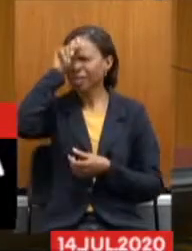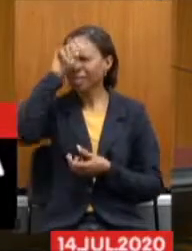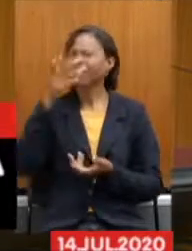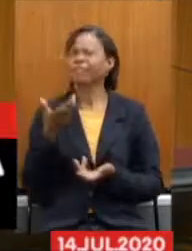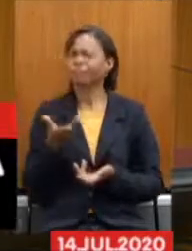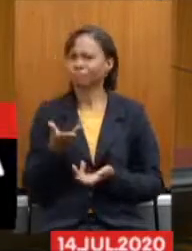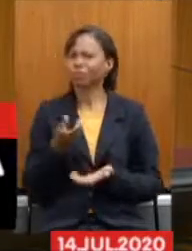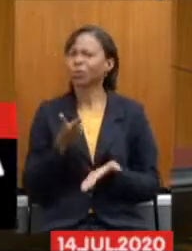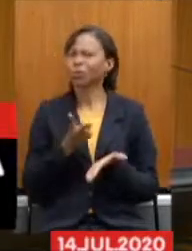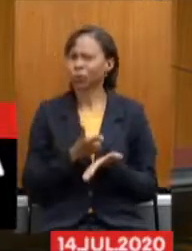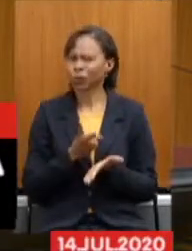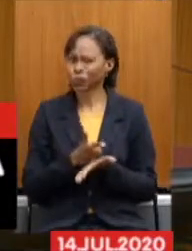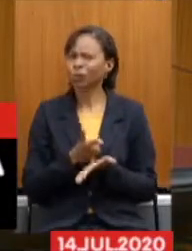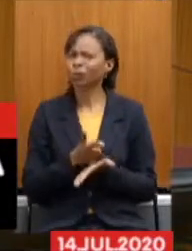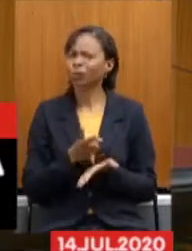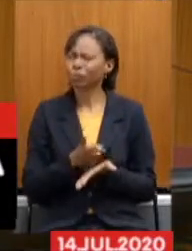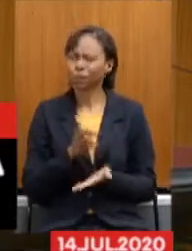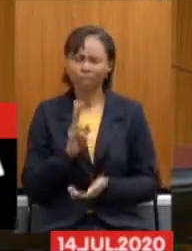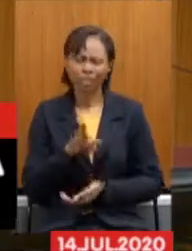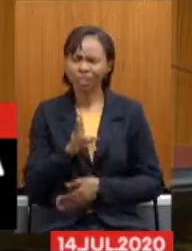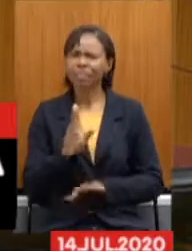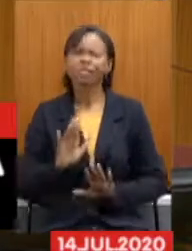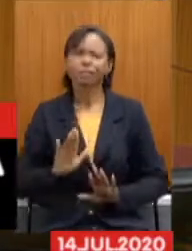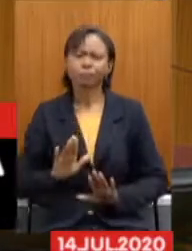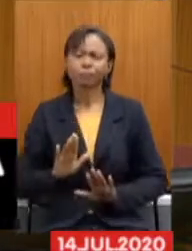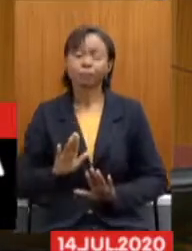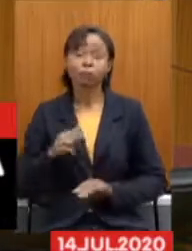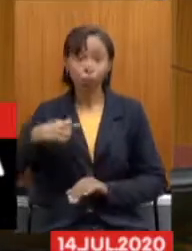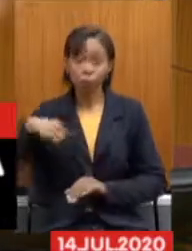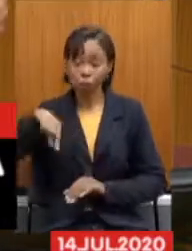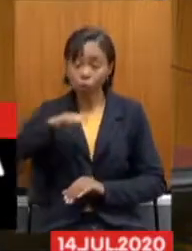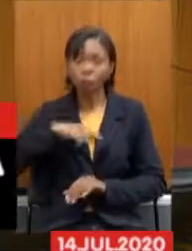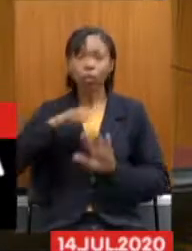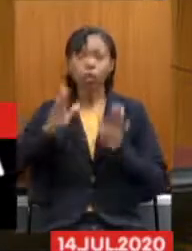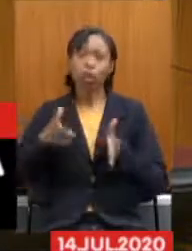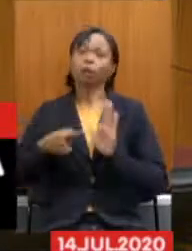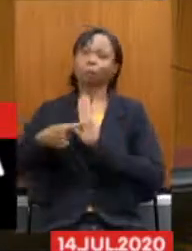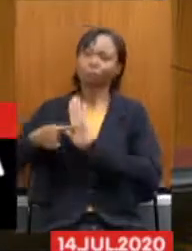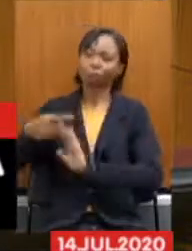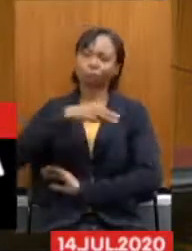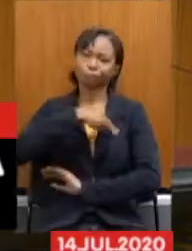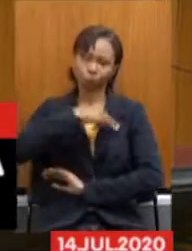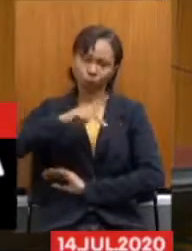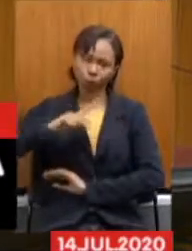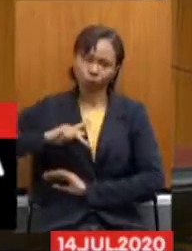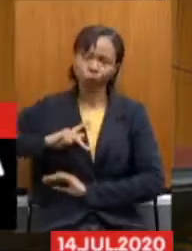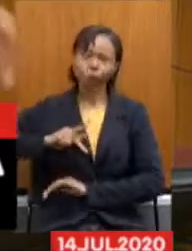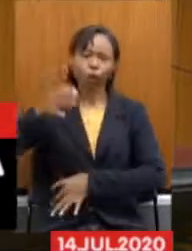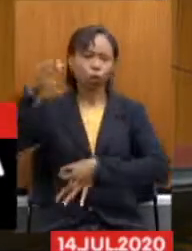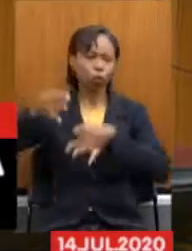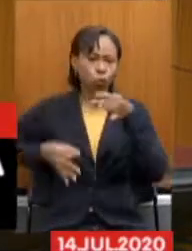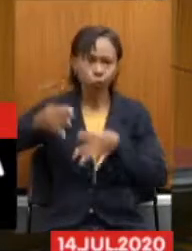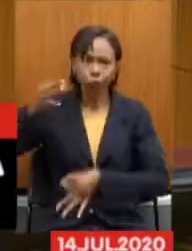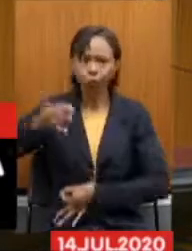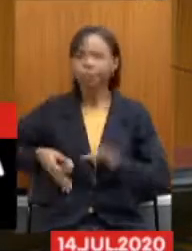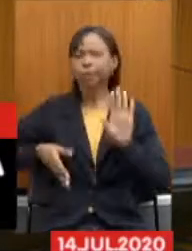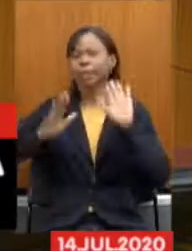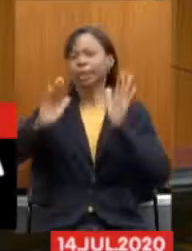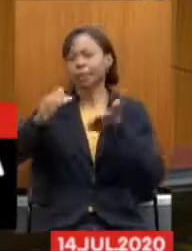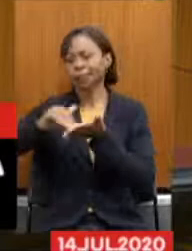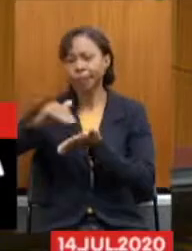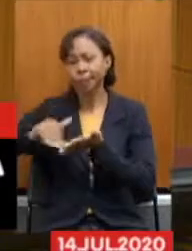ocorrendo dentro dos hospitais. já manifestamos ao Ministério Público, já manifestamos à Justiça, já manifestamos aos